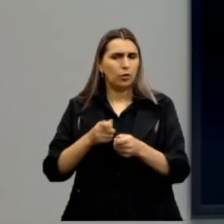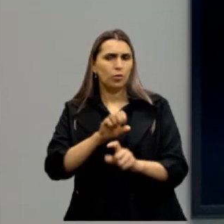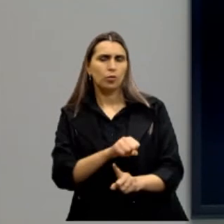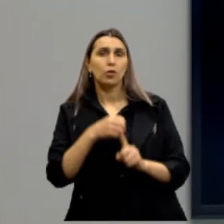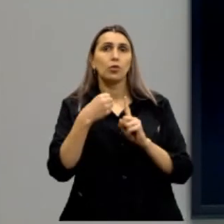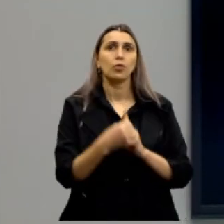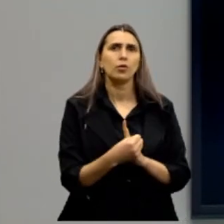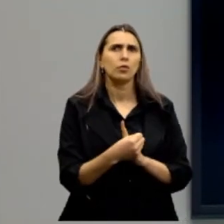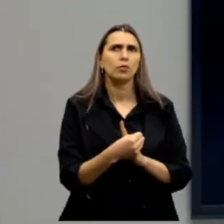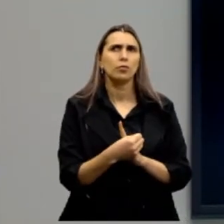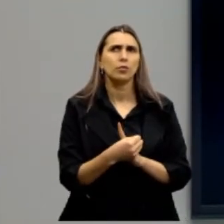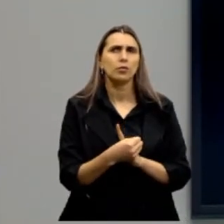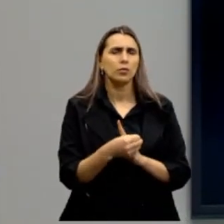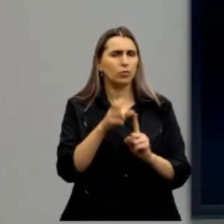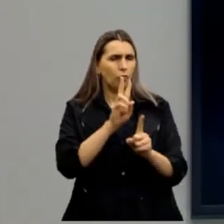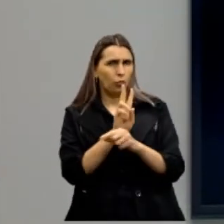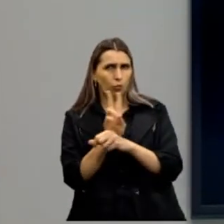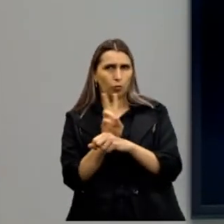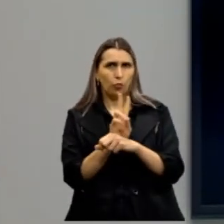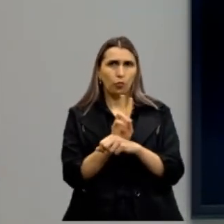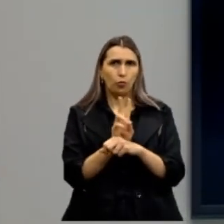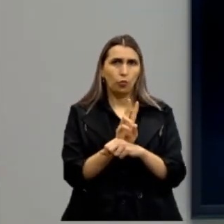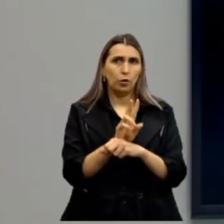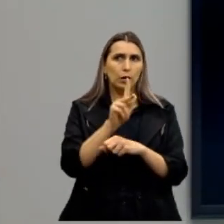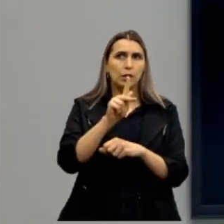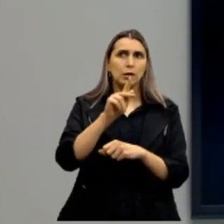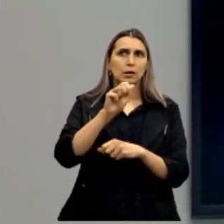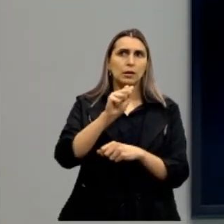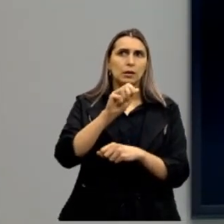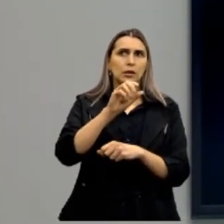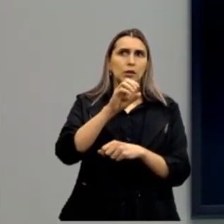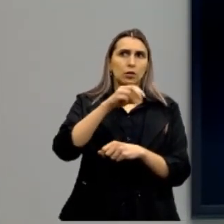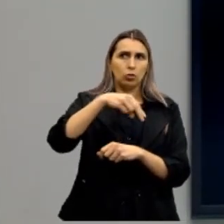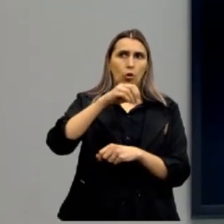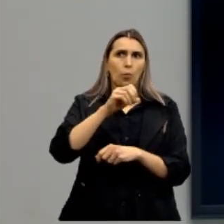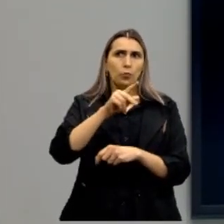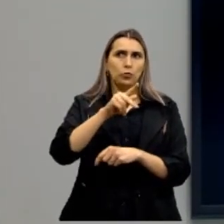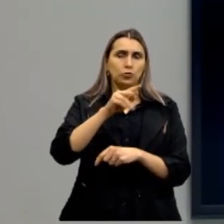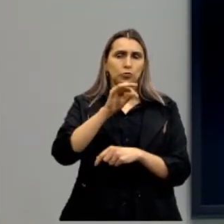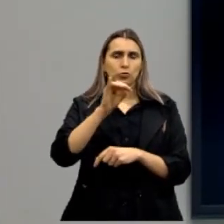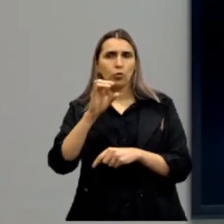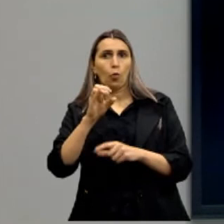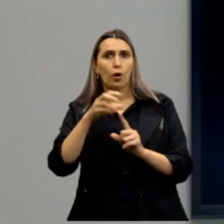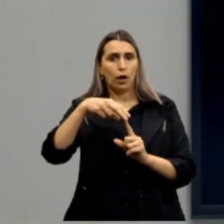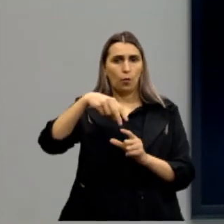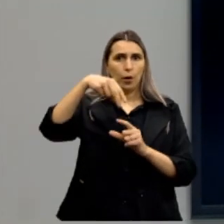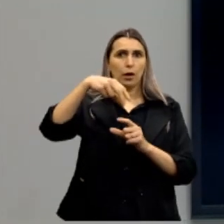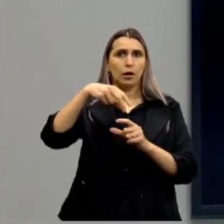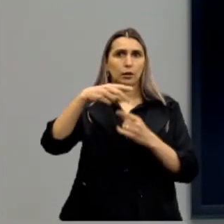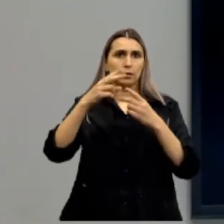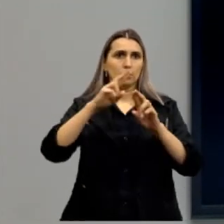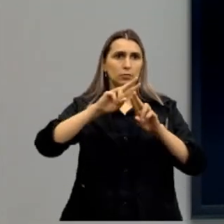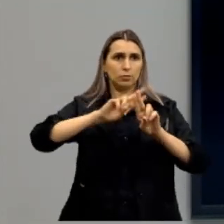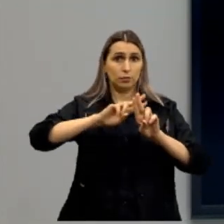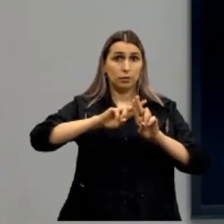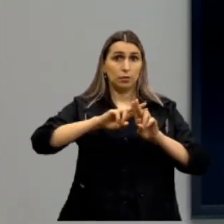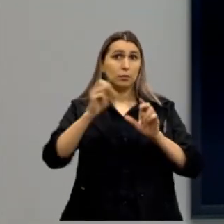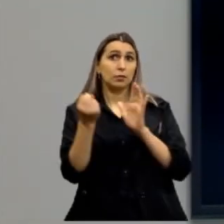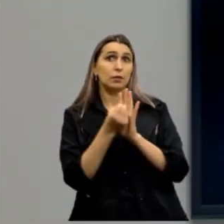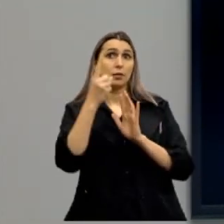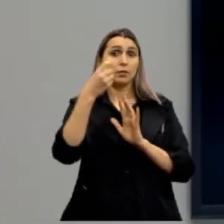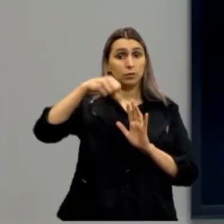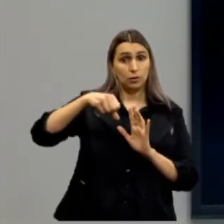social, seja vigilância, e aí vem o panótipo, o panótipo é uma torre, um sistema penitenciário, século XIX,